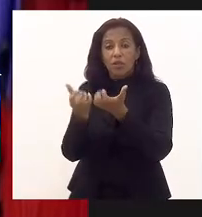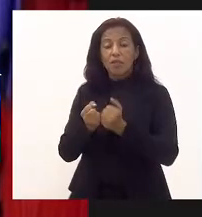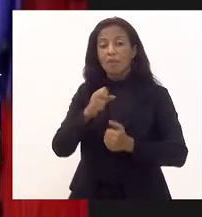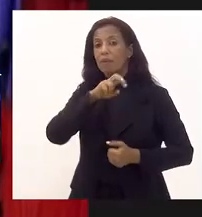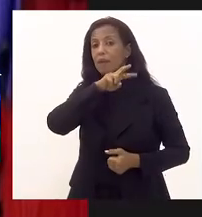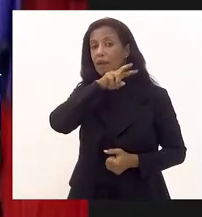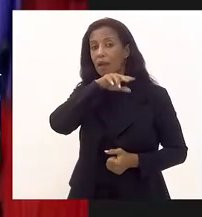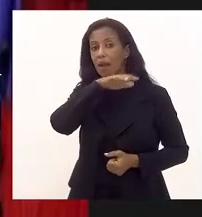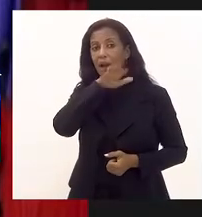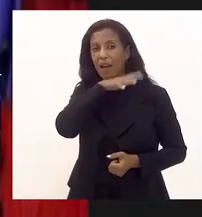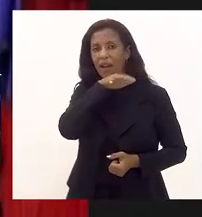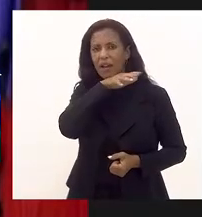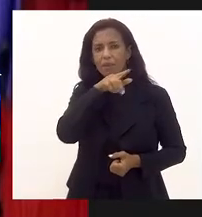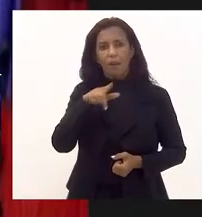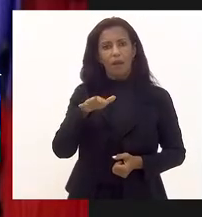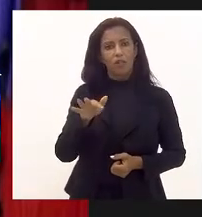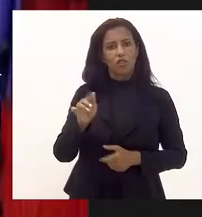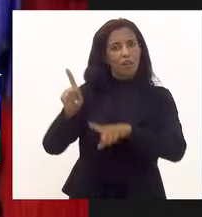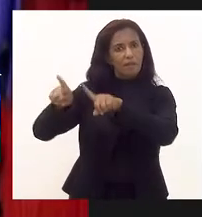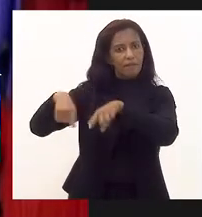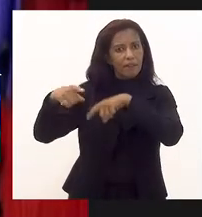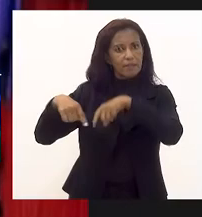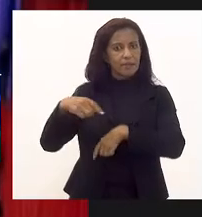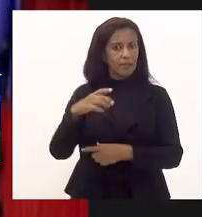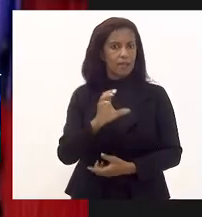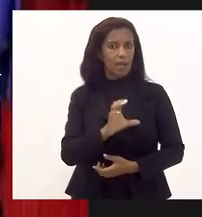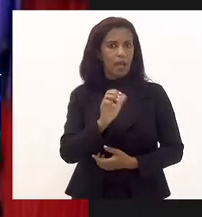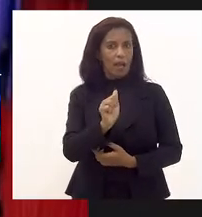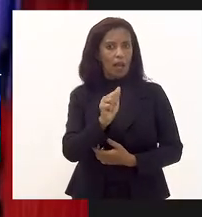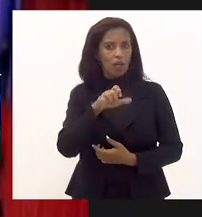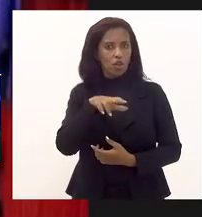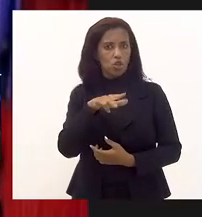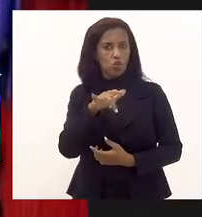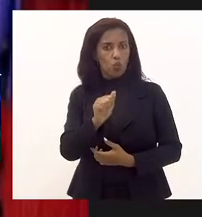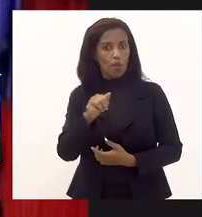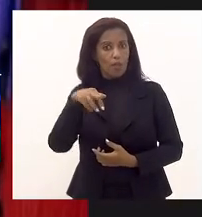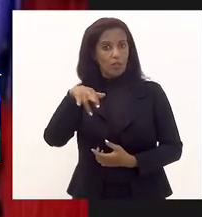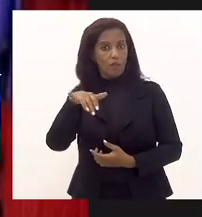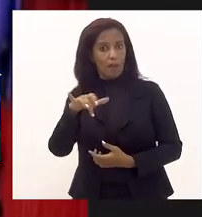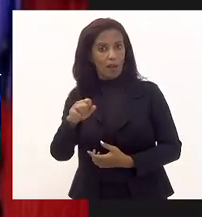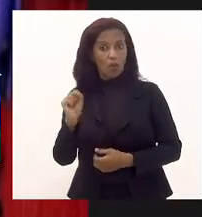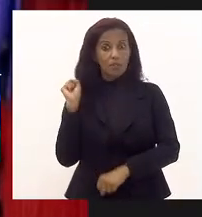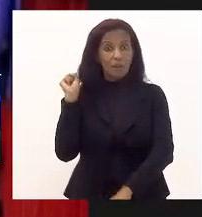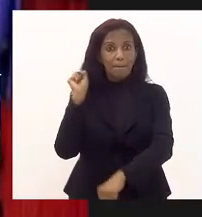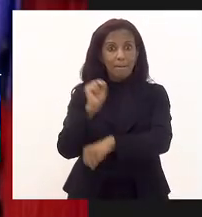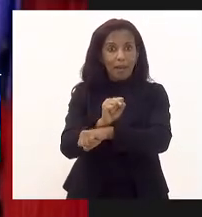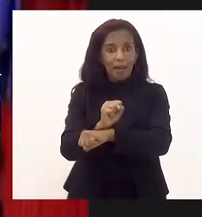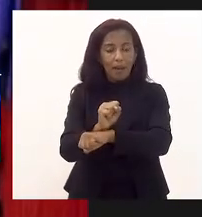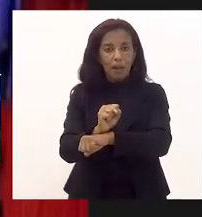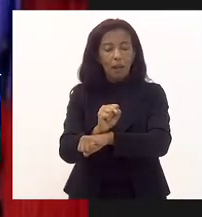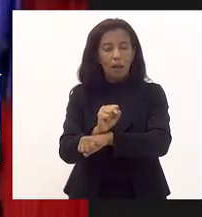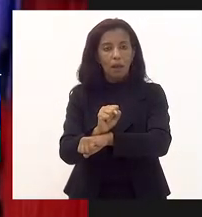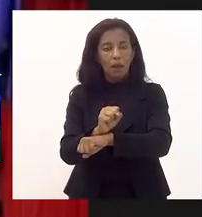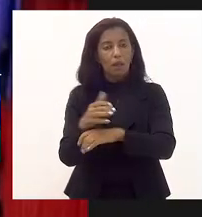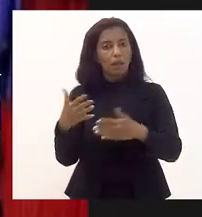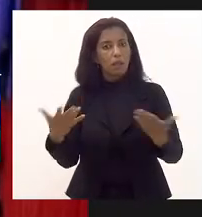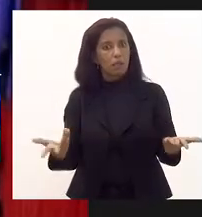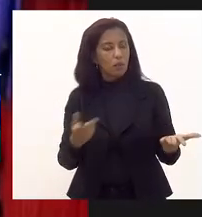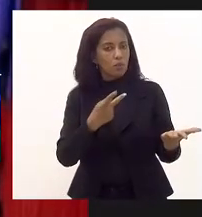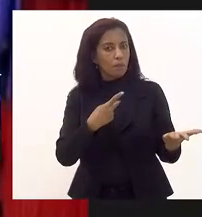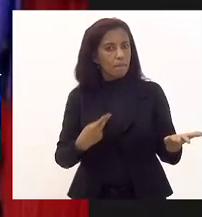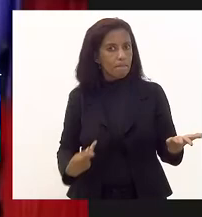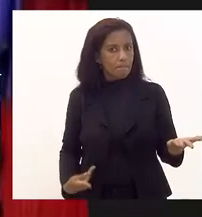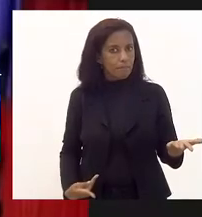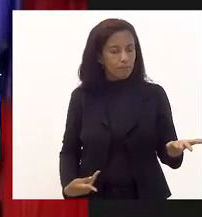animais na fazenda Vital Brasil em Caxeiro de Macacu. Ou seja, paralisar. Então, senhora Priscila